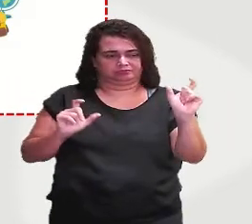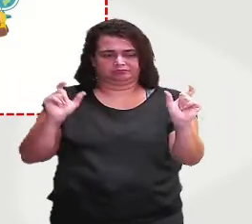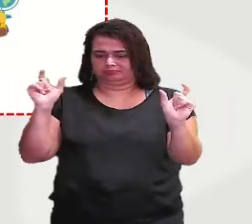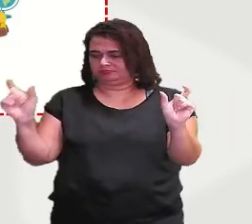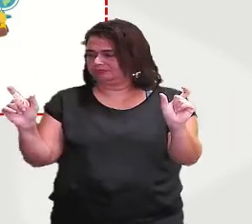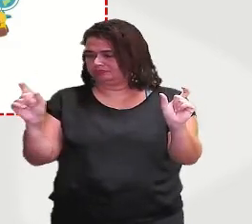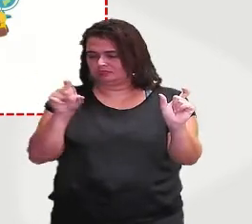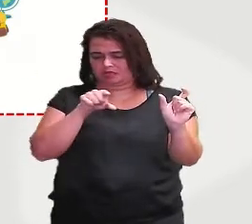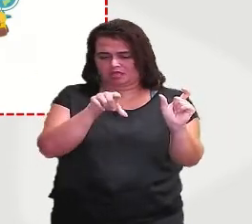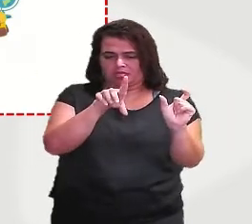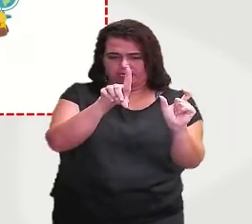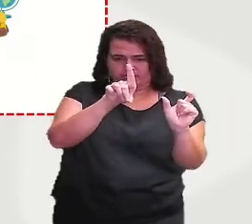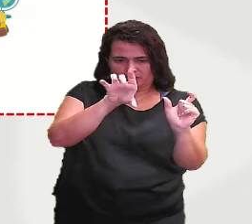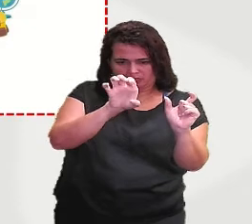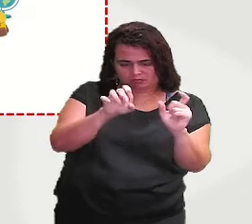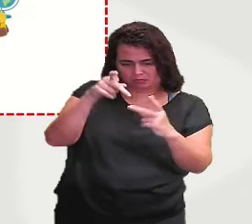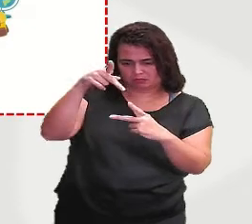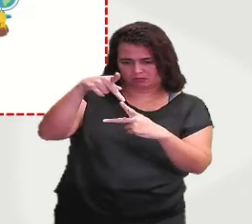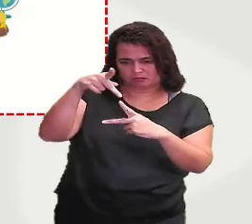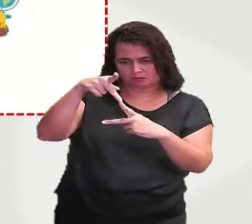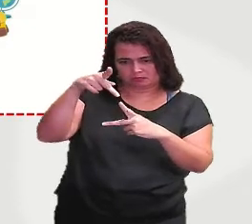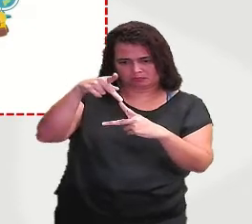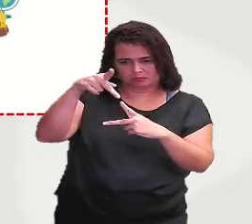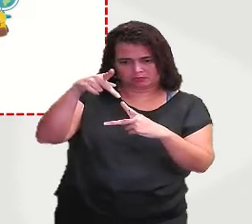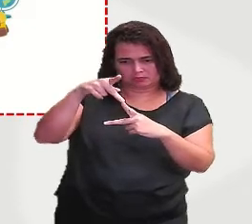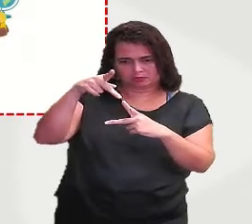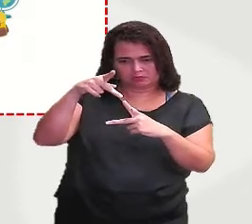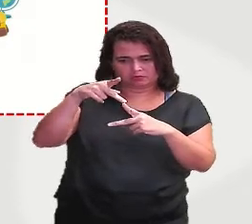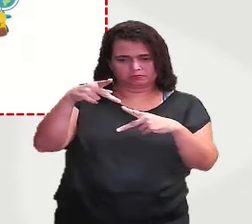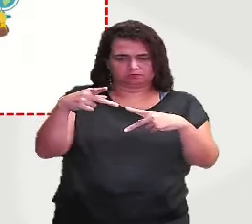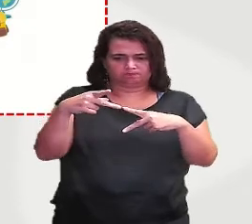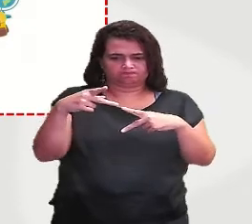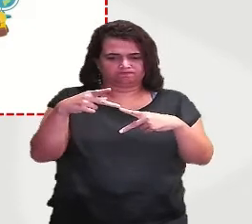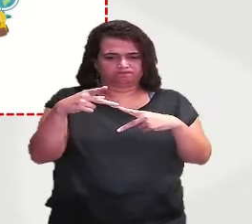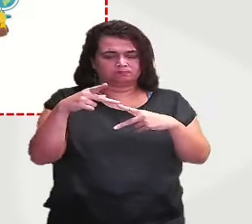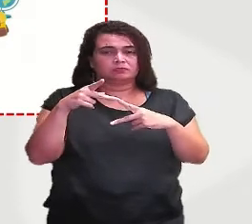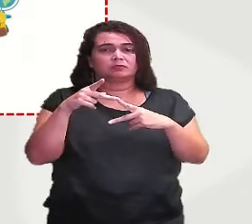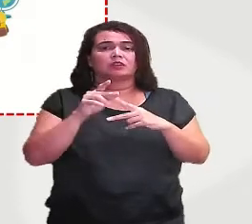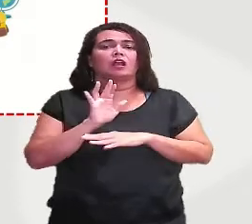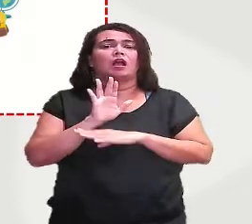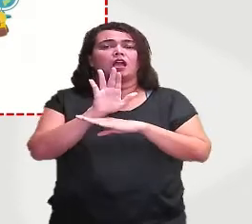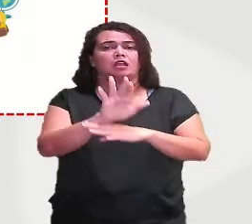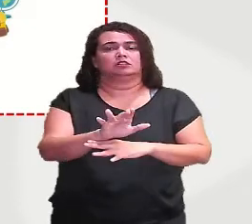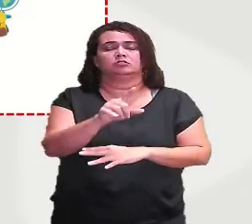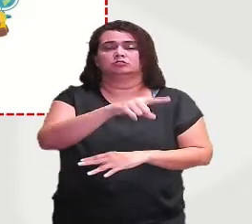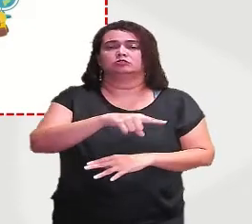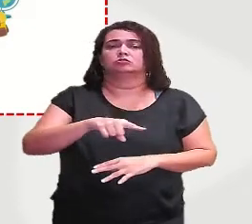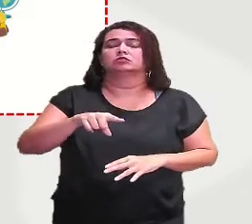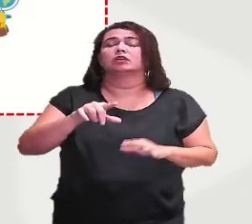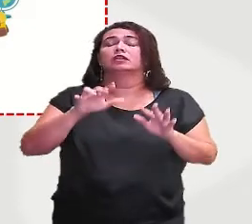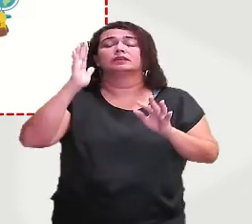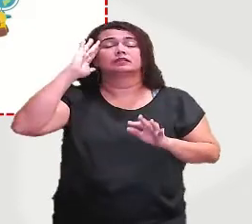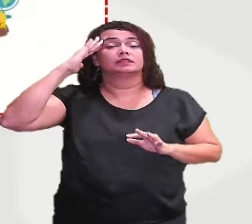complementando aí, nos ajudando a interpretar, a dar sentido à oração.